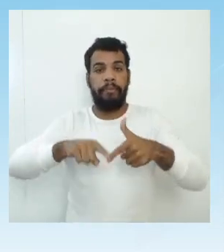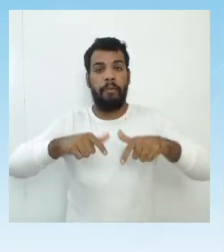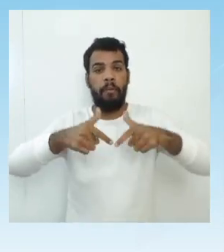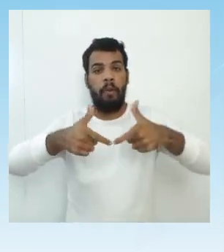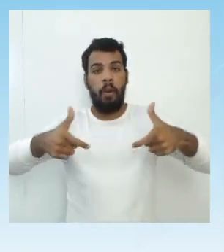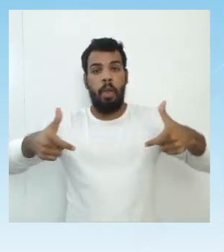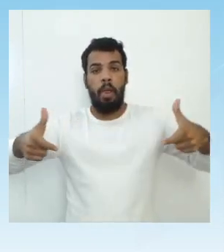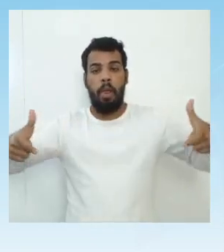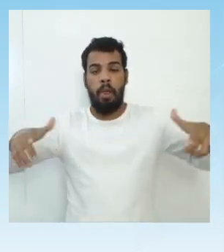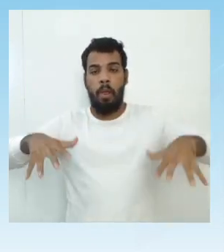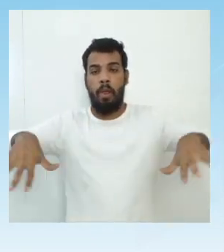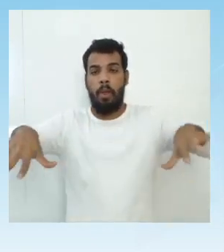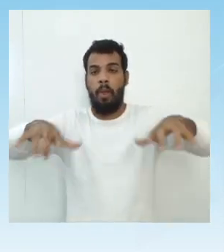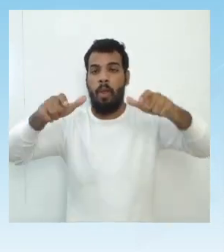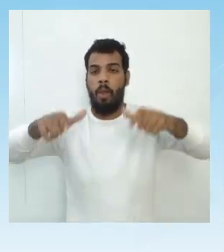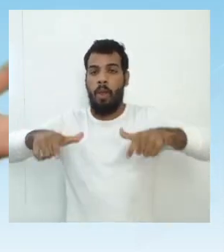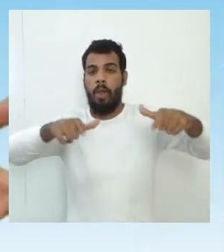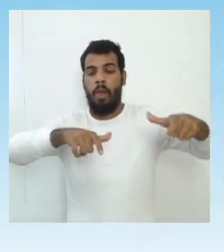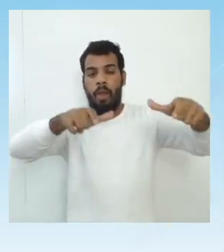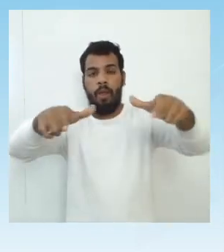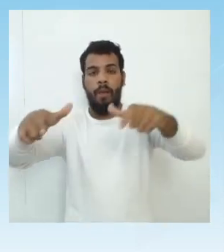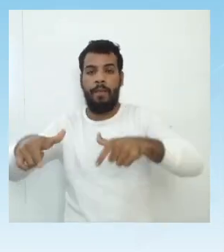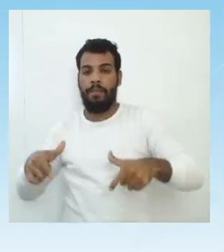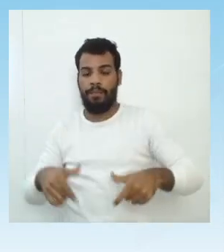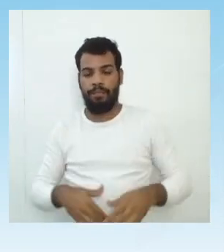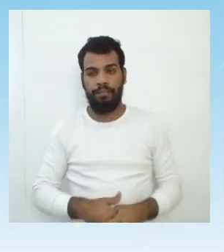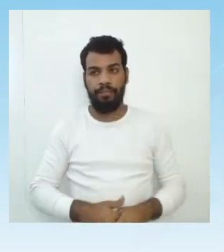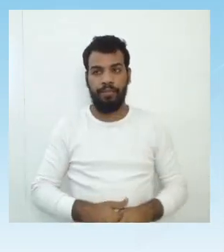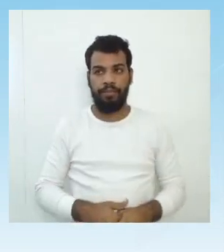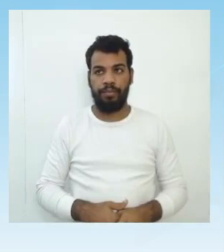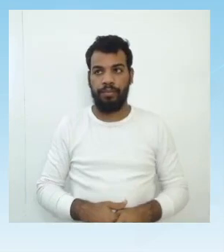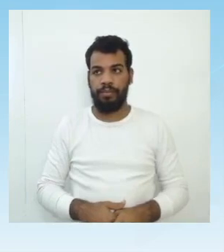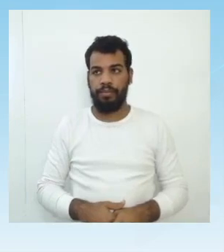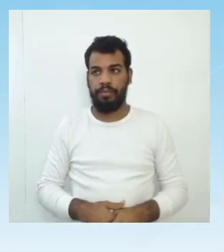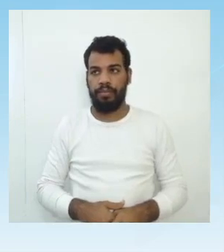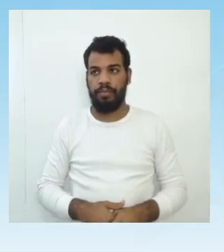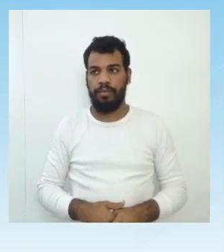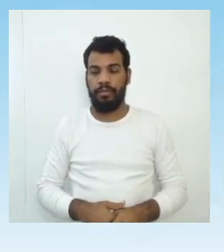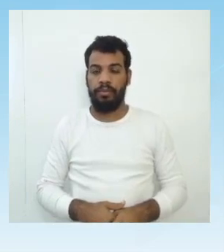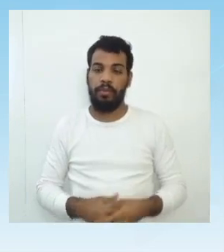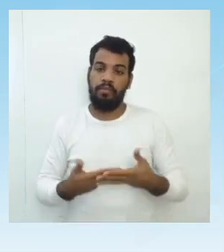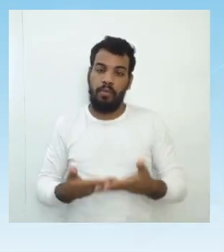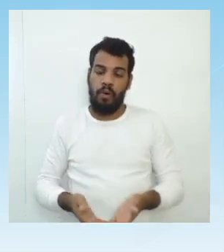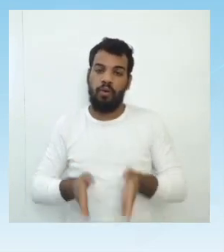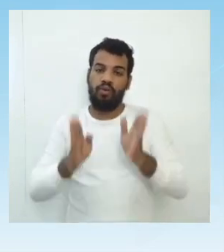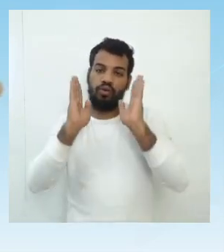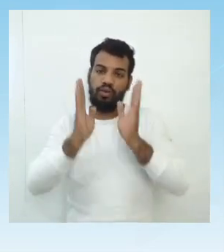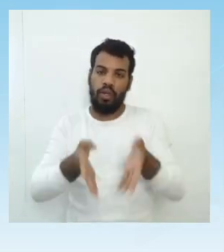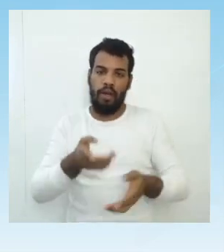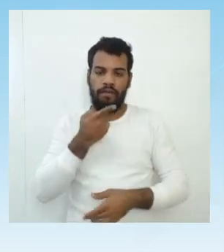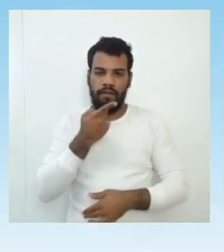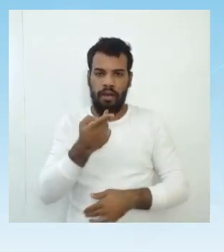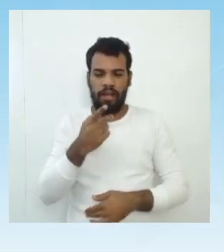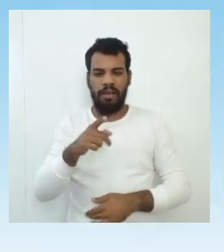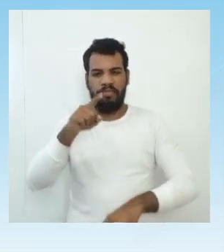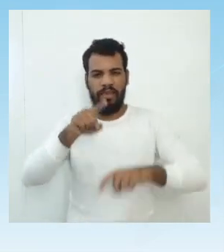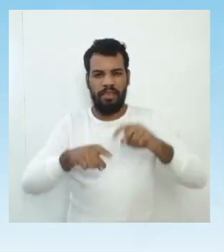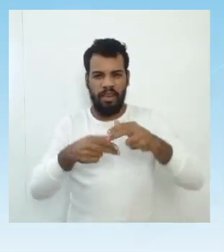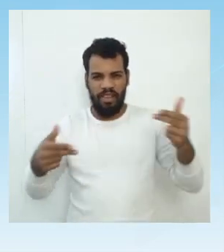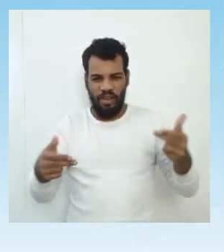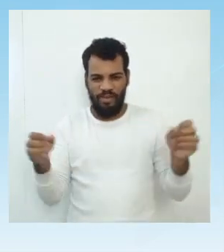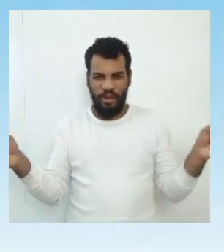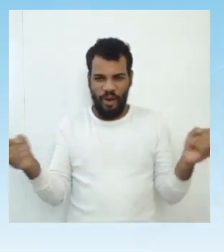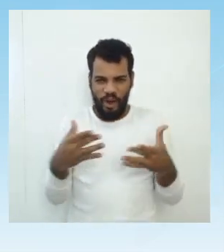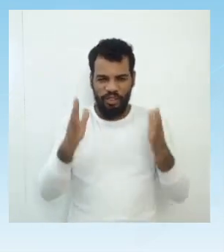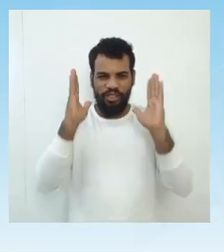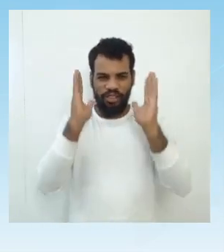do local até ao global. Bom, hoje eu falei sobre os novos materiais e as